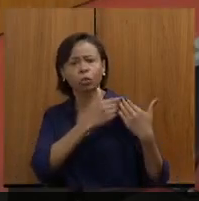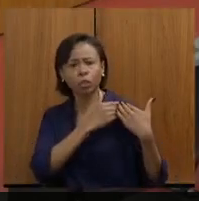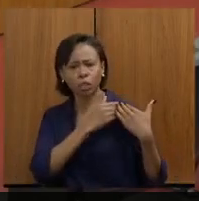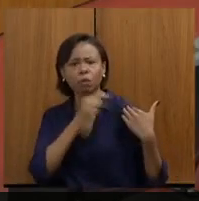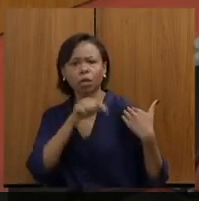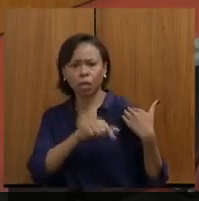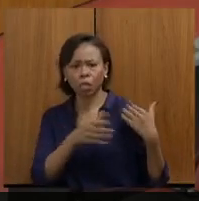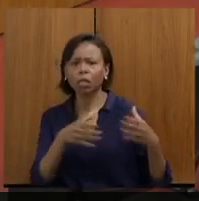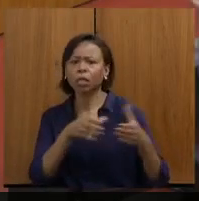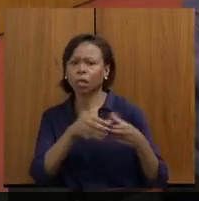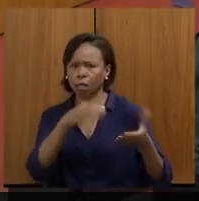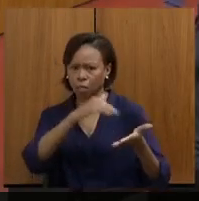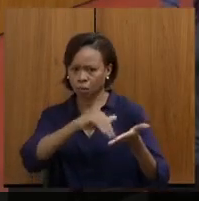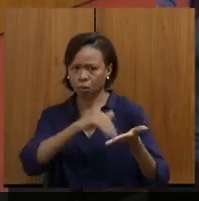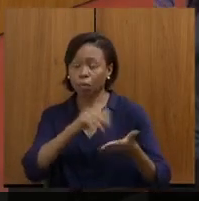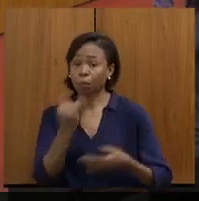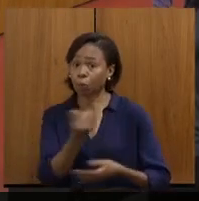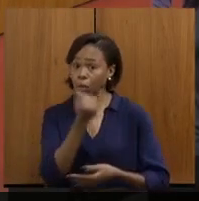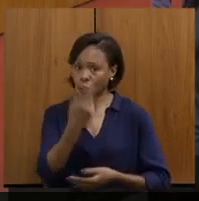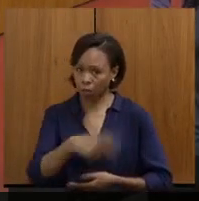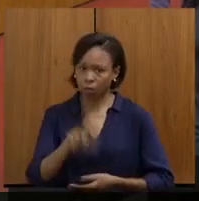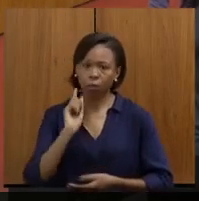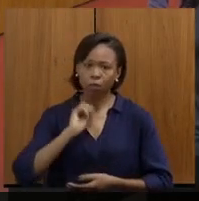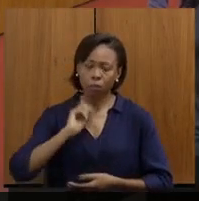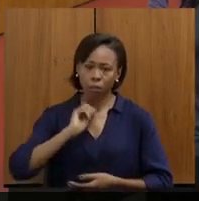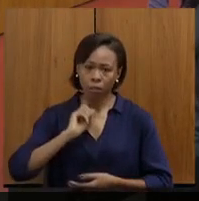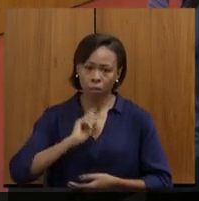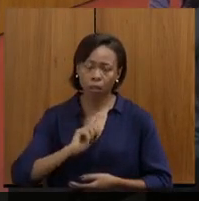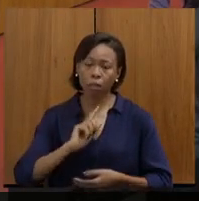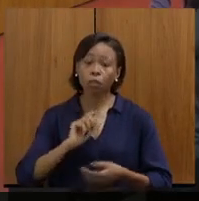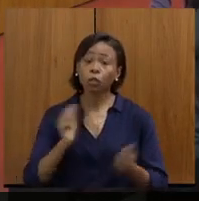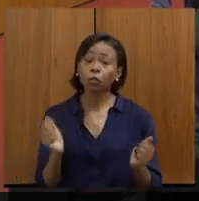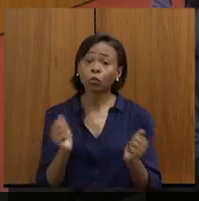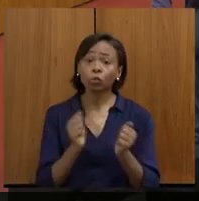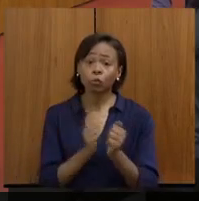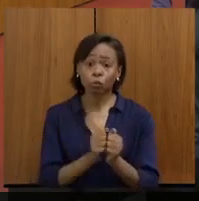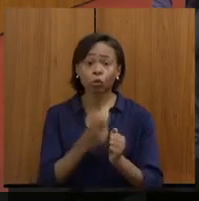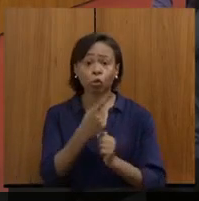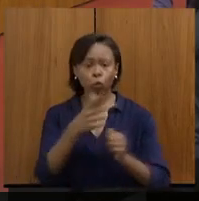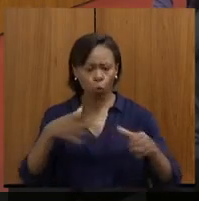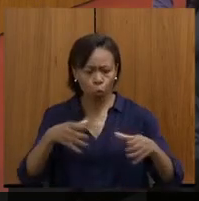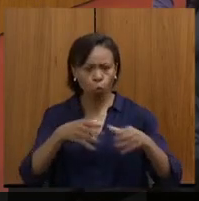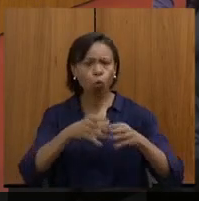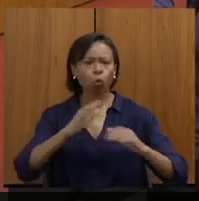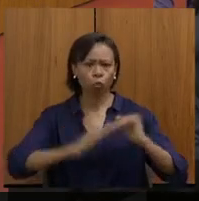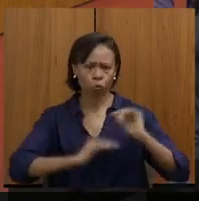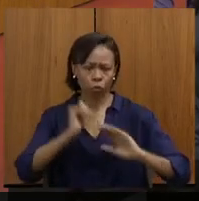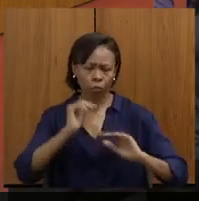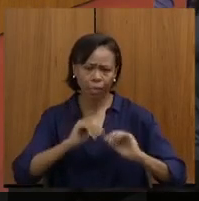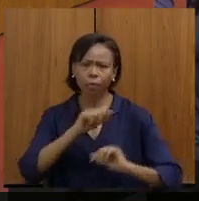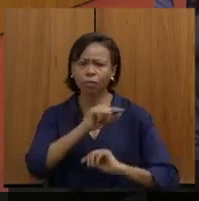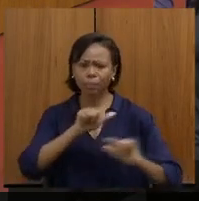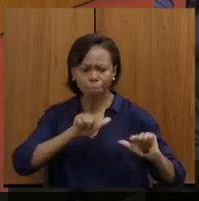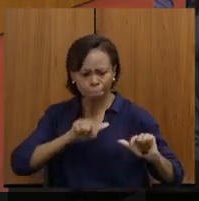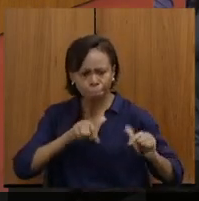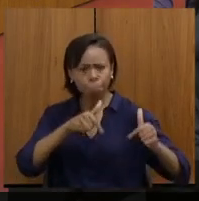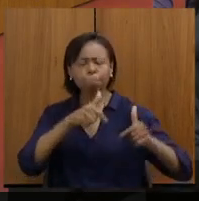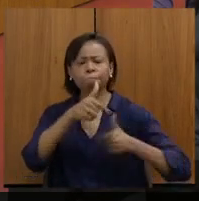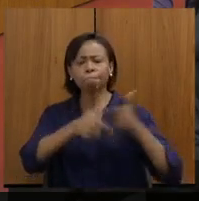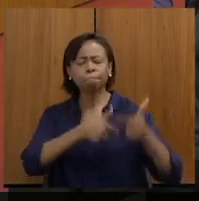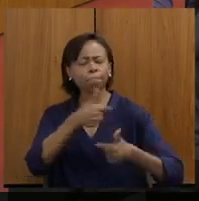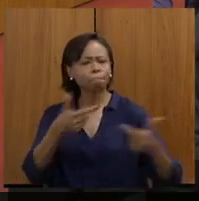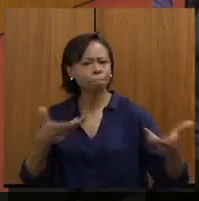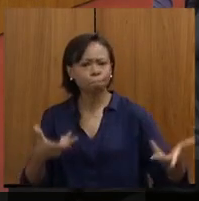nosso Estado de Minas Gerais. E, juntamente com a sua equipe, tem realizado um brilhante trabalho.